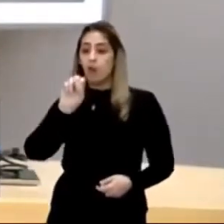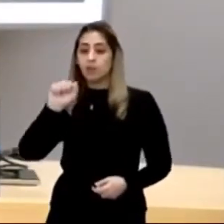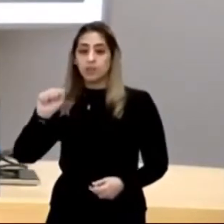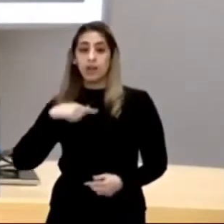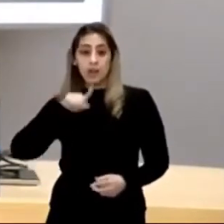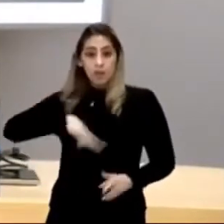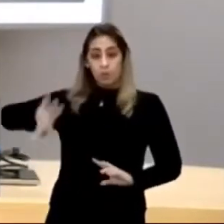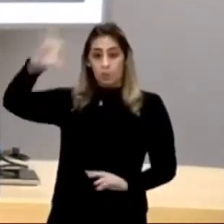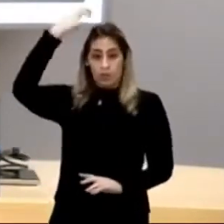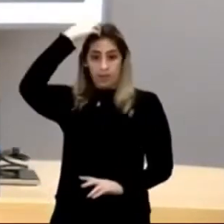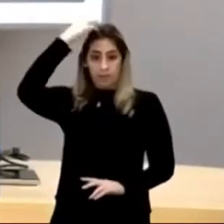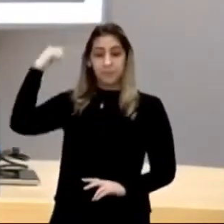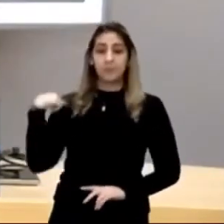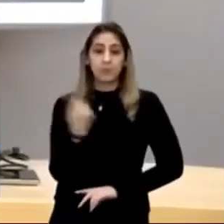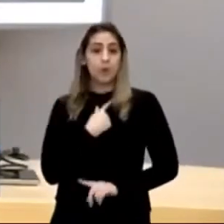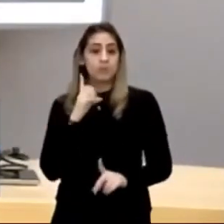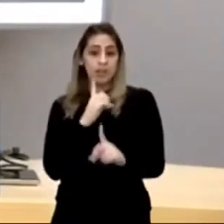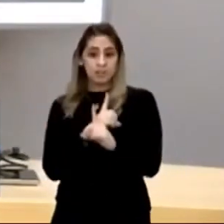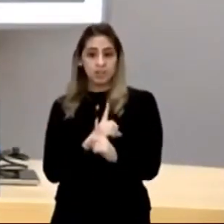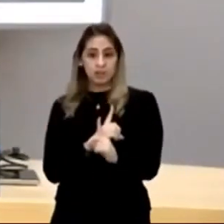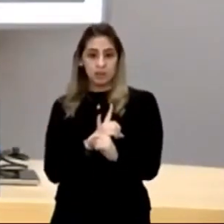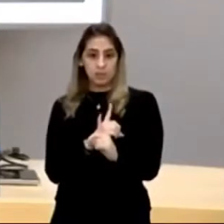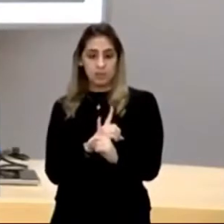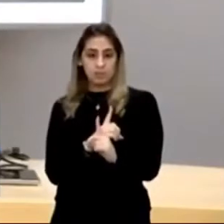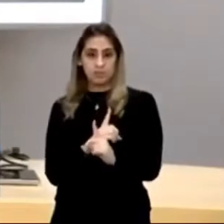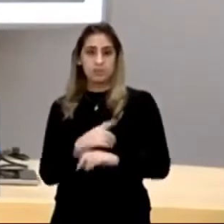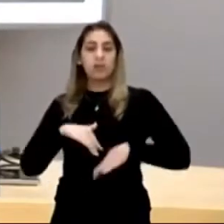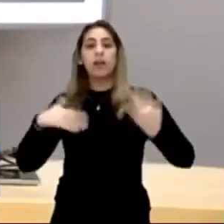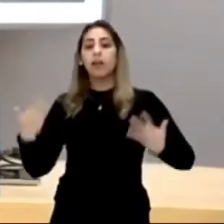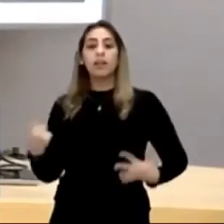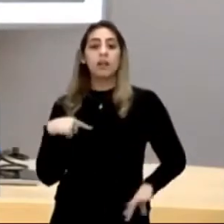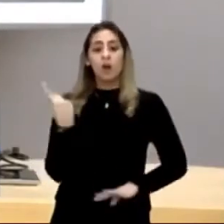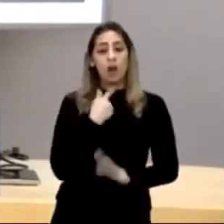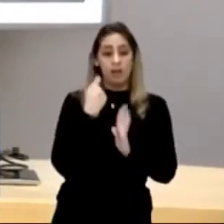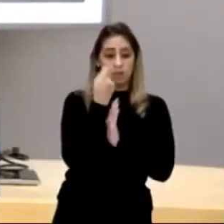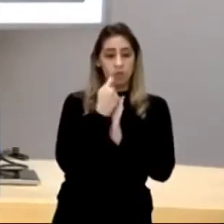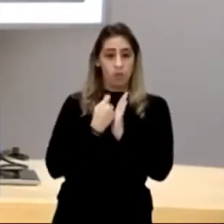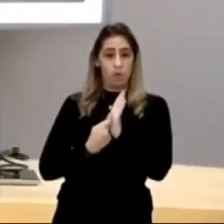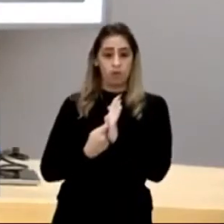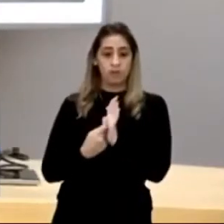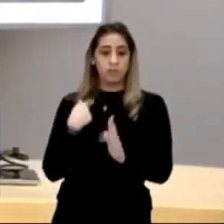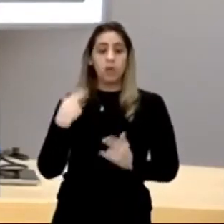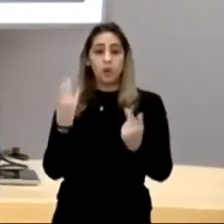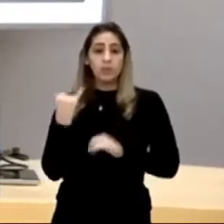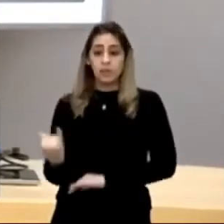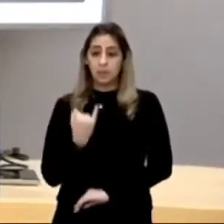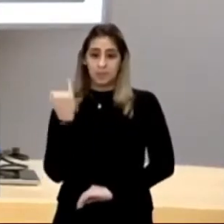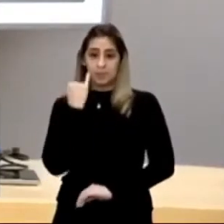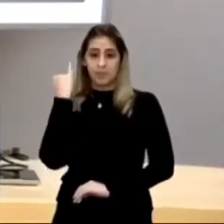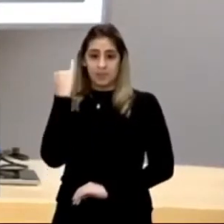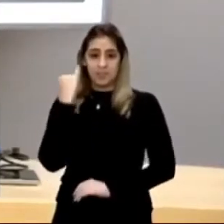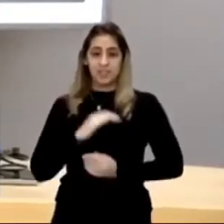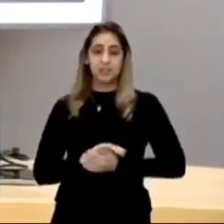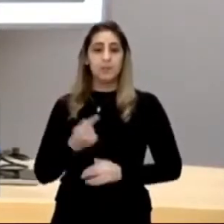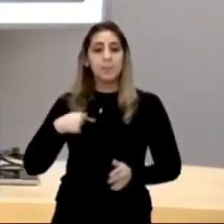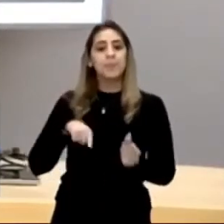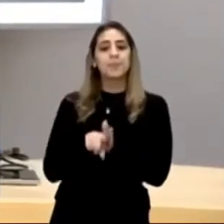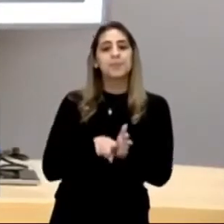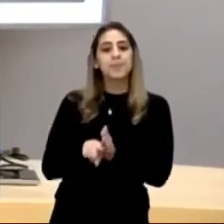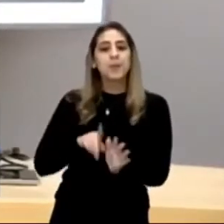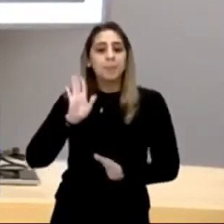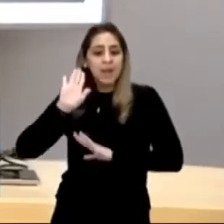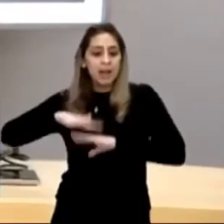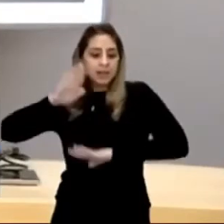rei, e nós a achamos, então, anotem uma coisa importantíssima, e pesquisem com mais